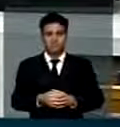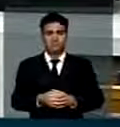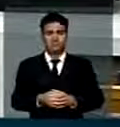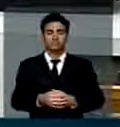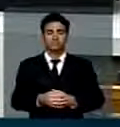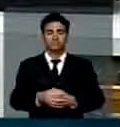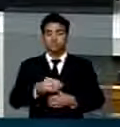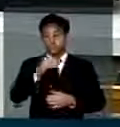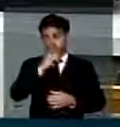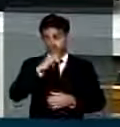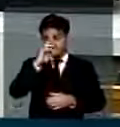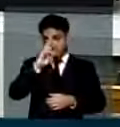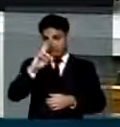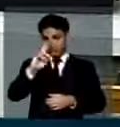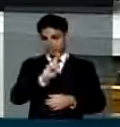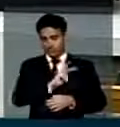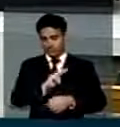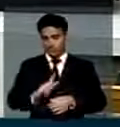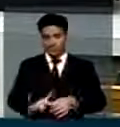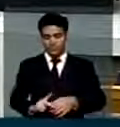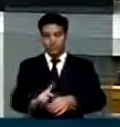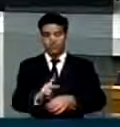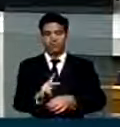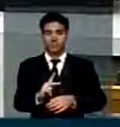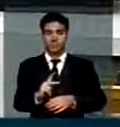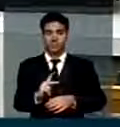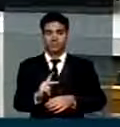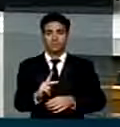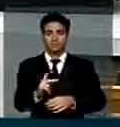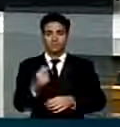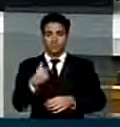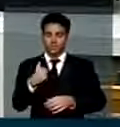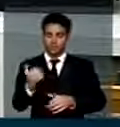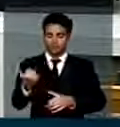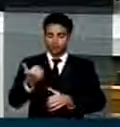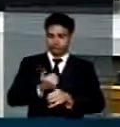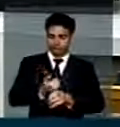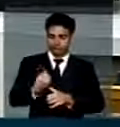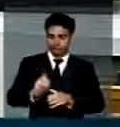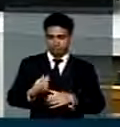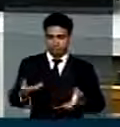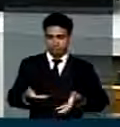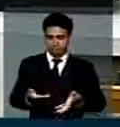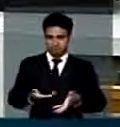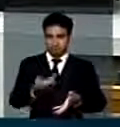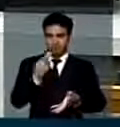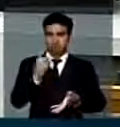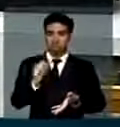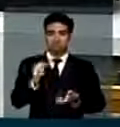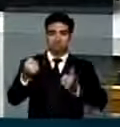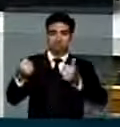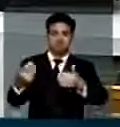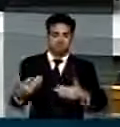Senhor presidente, ocupo a tribuna, senhor presidente, para poder